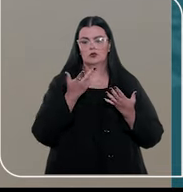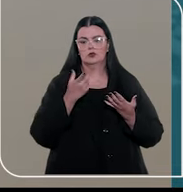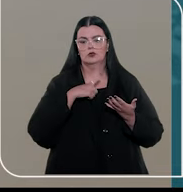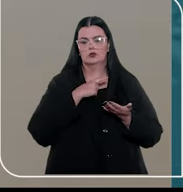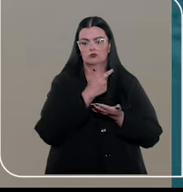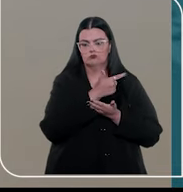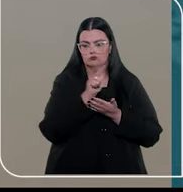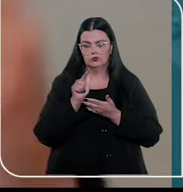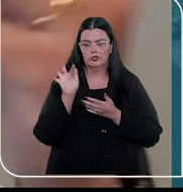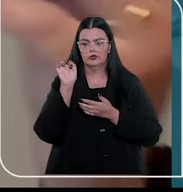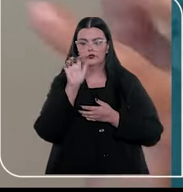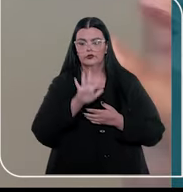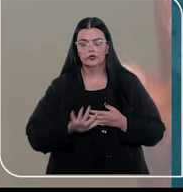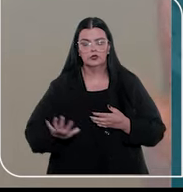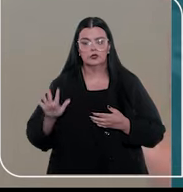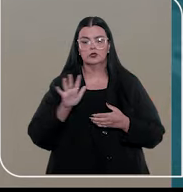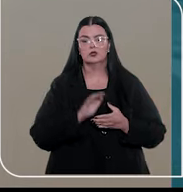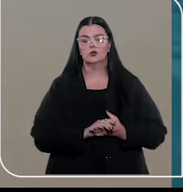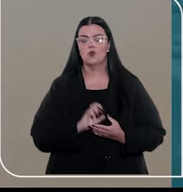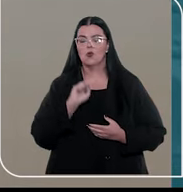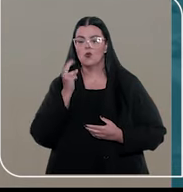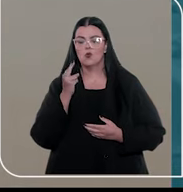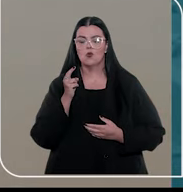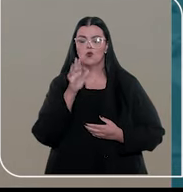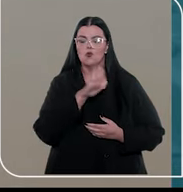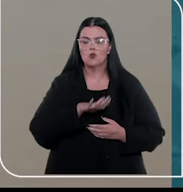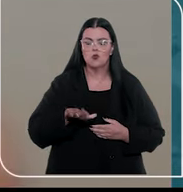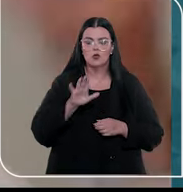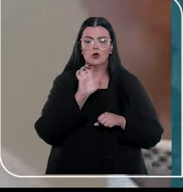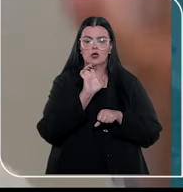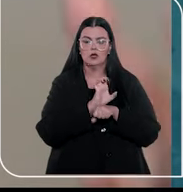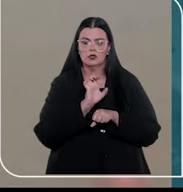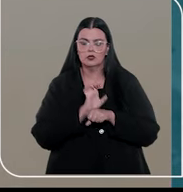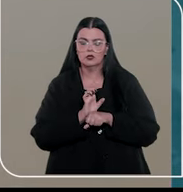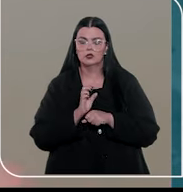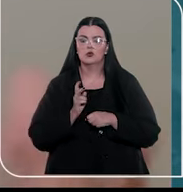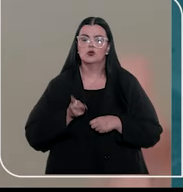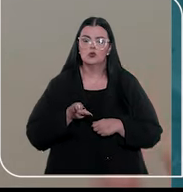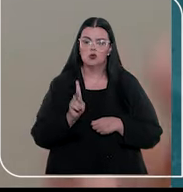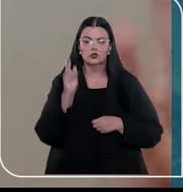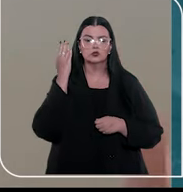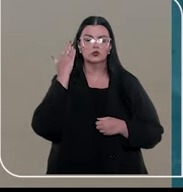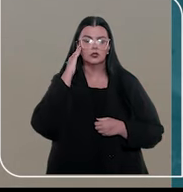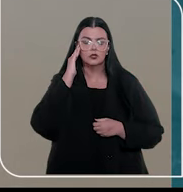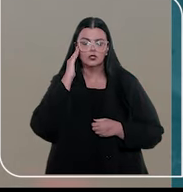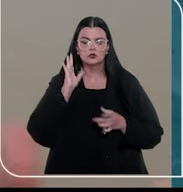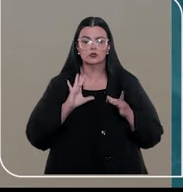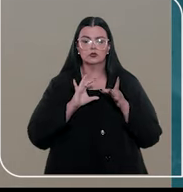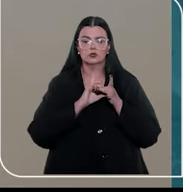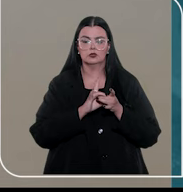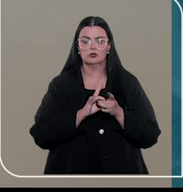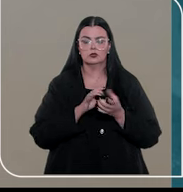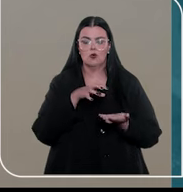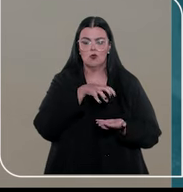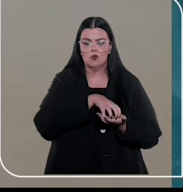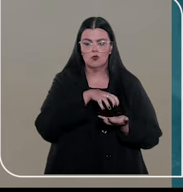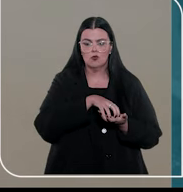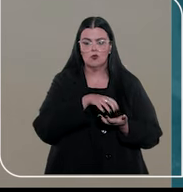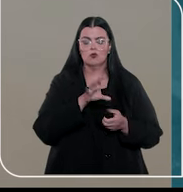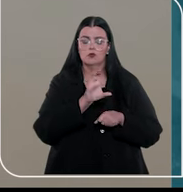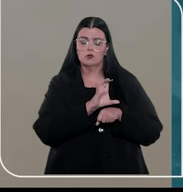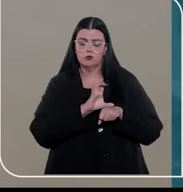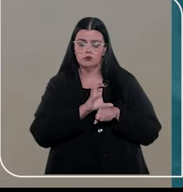elas em âmbito federal, sejam elas em âmbito estadual, possam seguir aquele entendimento consolidado pelo órgão